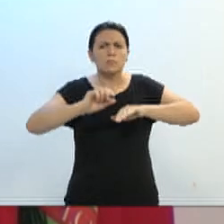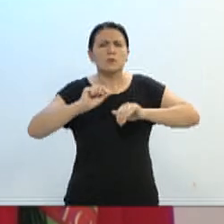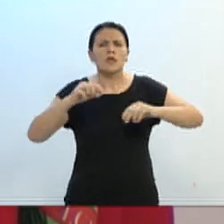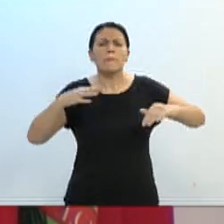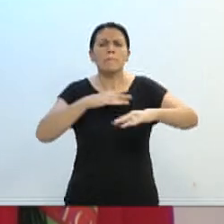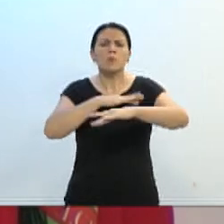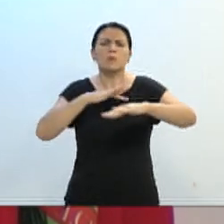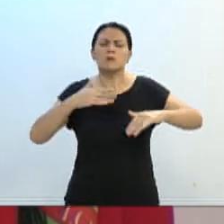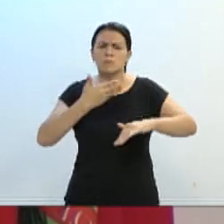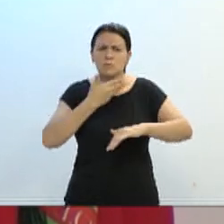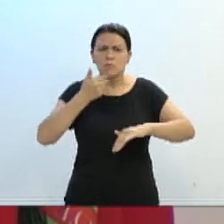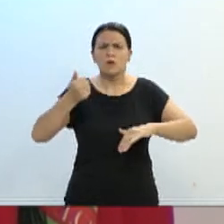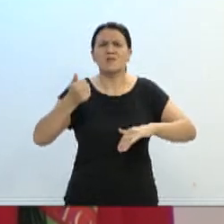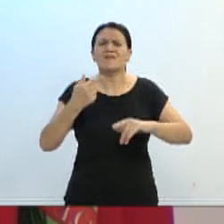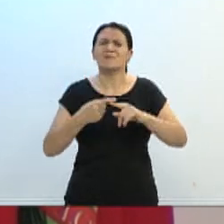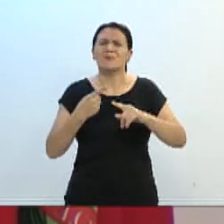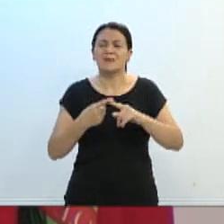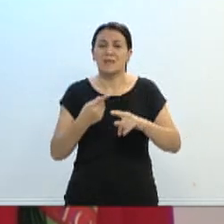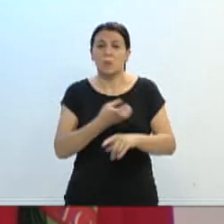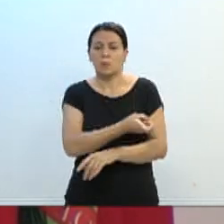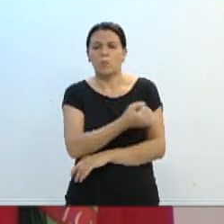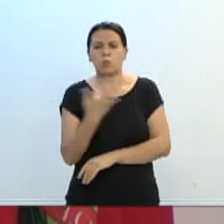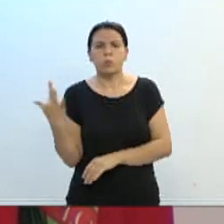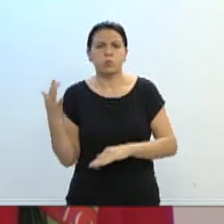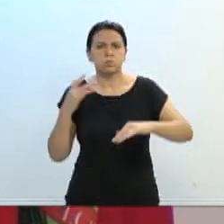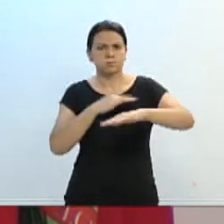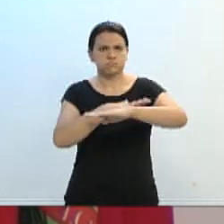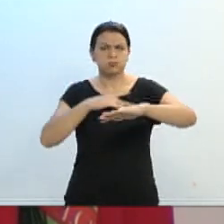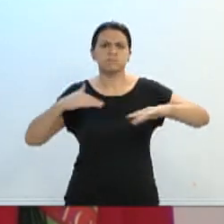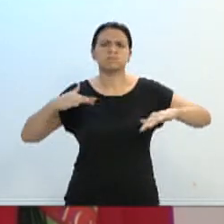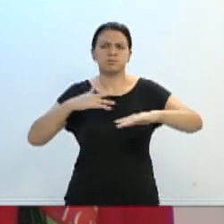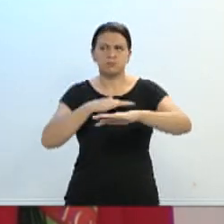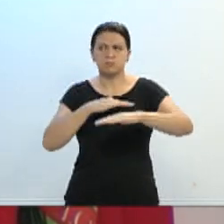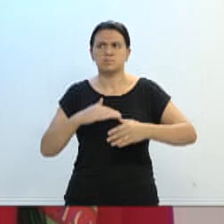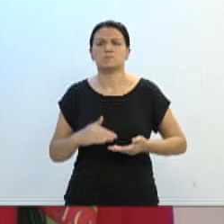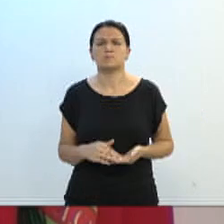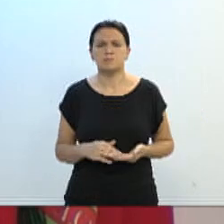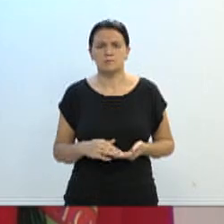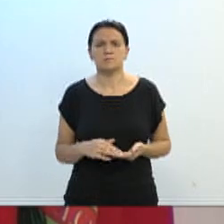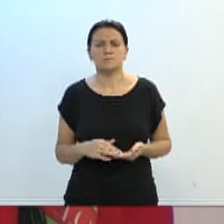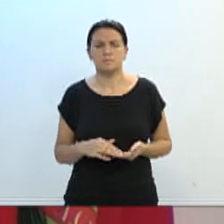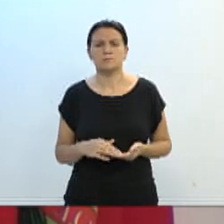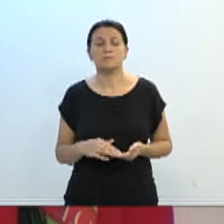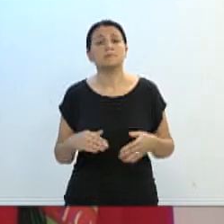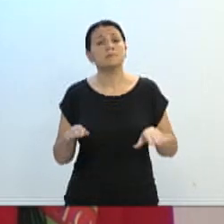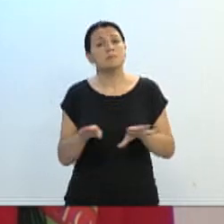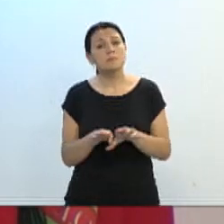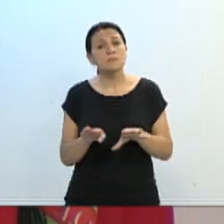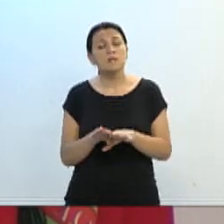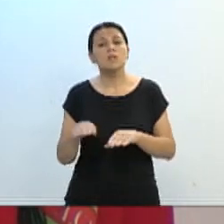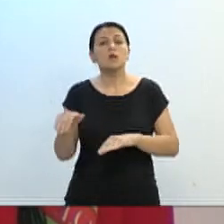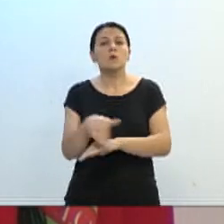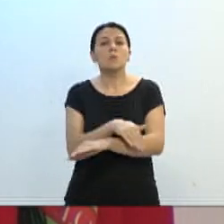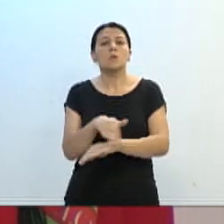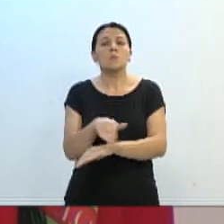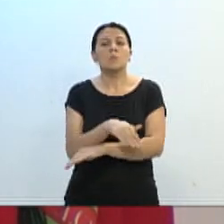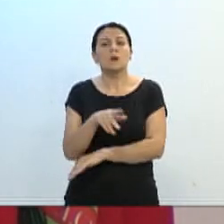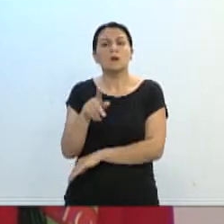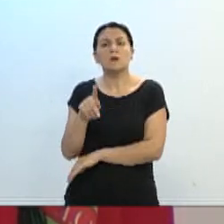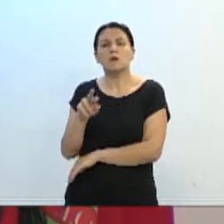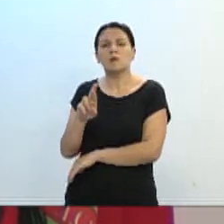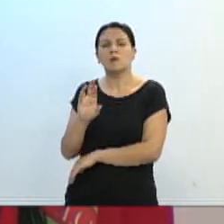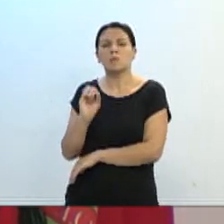a grande quantidade de veículos que trafegam ali naquela região. Da mesma forma, a rua Promotor Ribeiro de Carvalho,